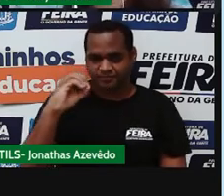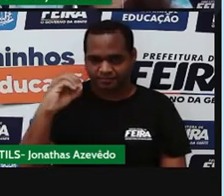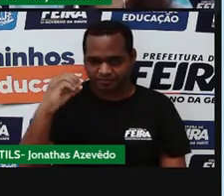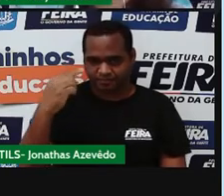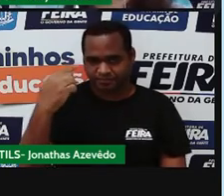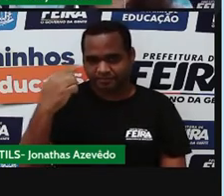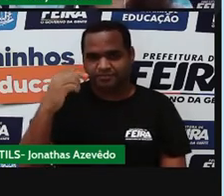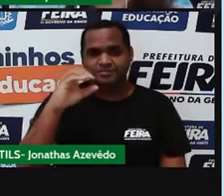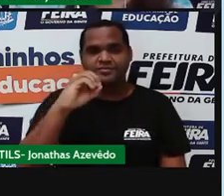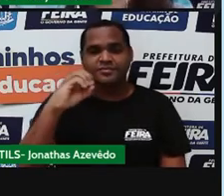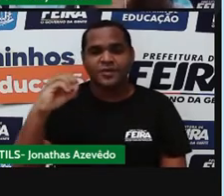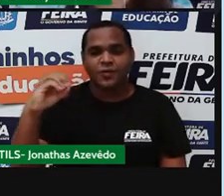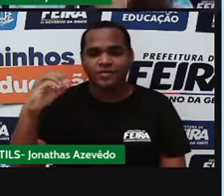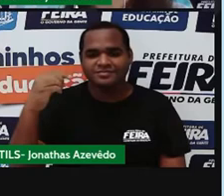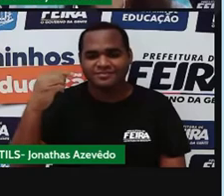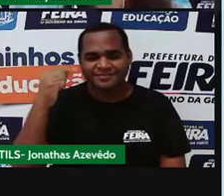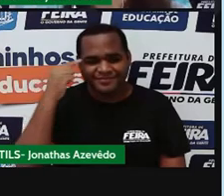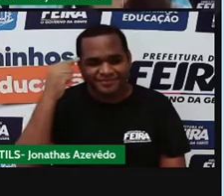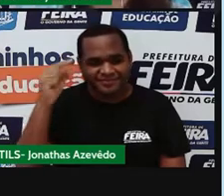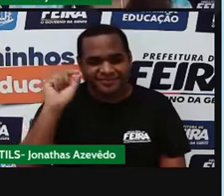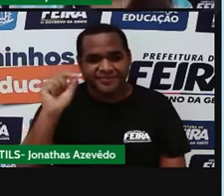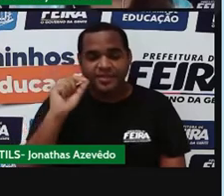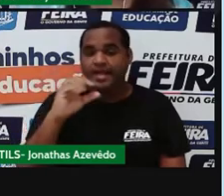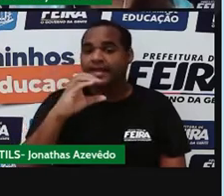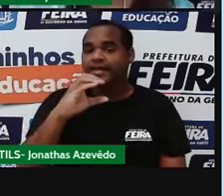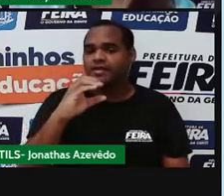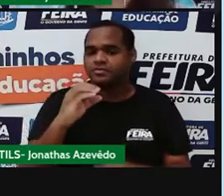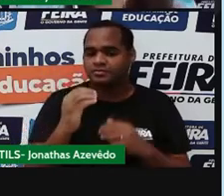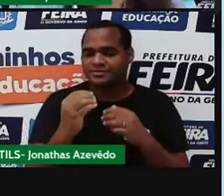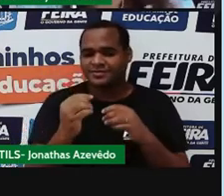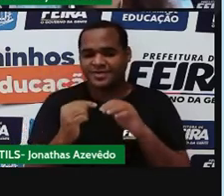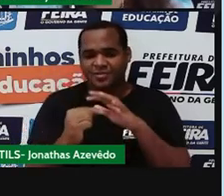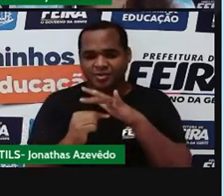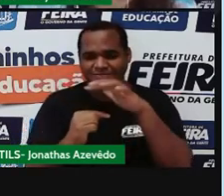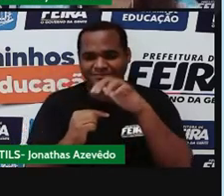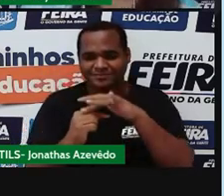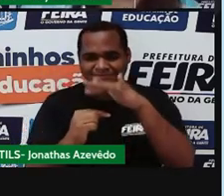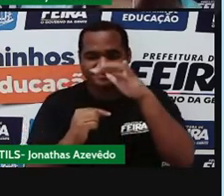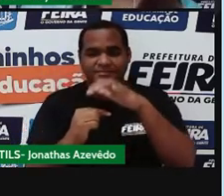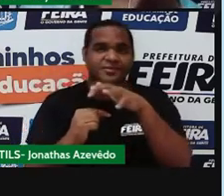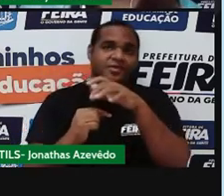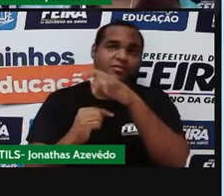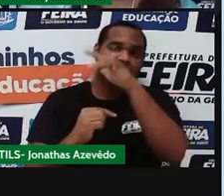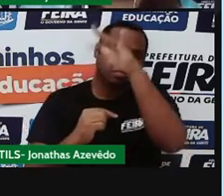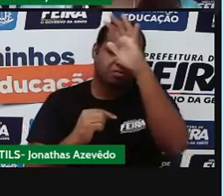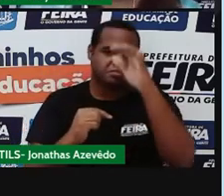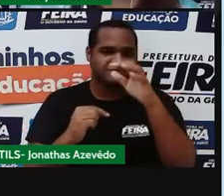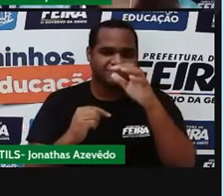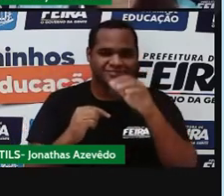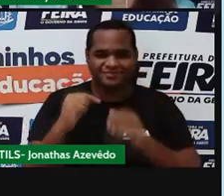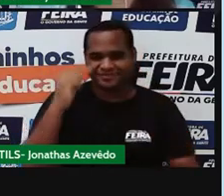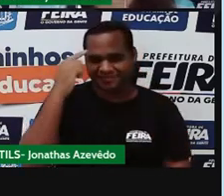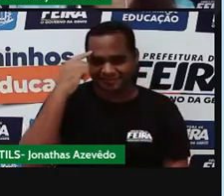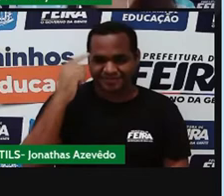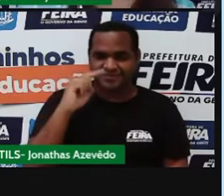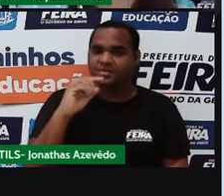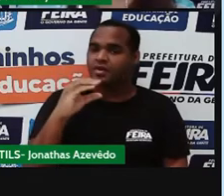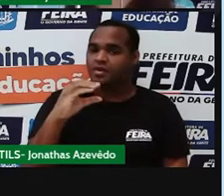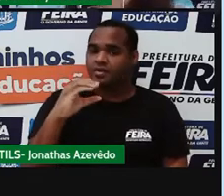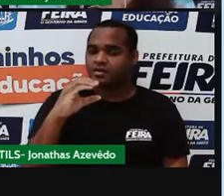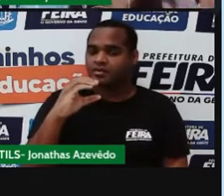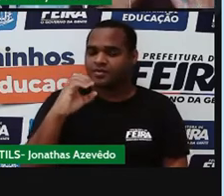oxigênio com um átomo de carbono. Então aqui eu tenho um gás carbônico. O gás carbônico é uma